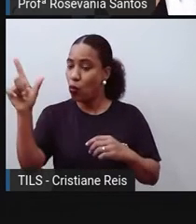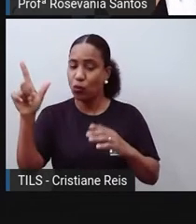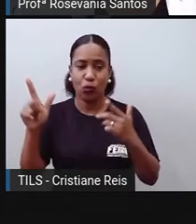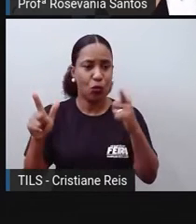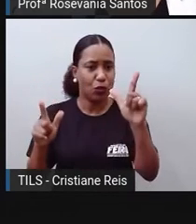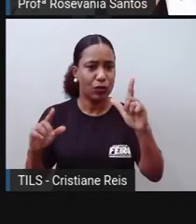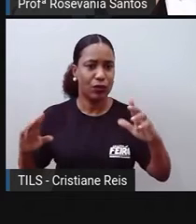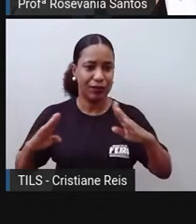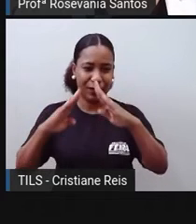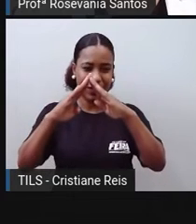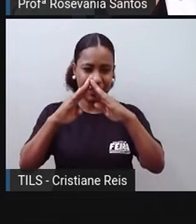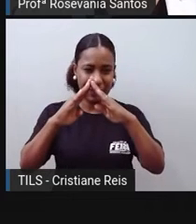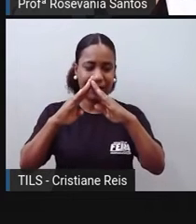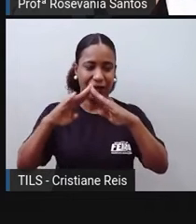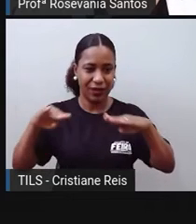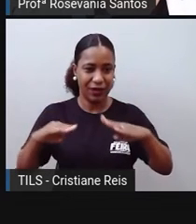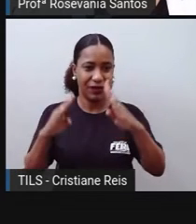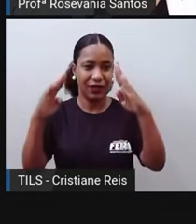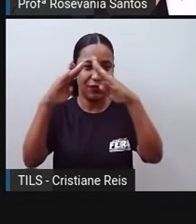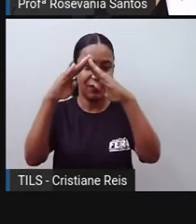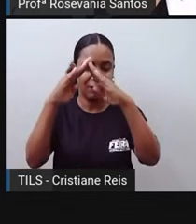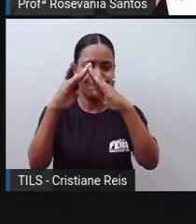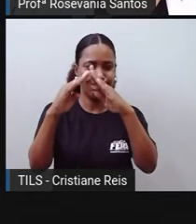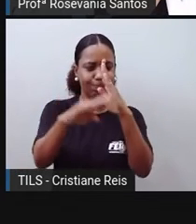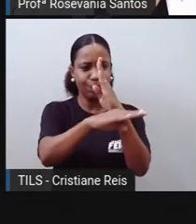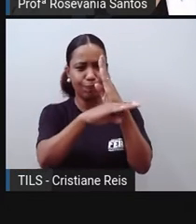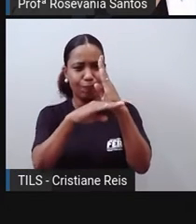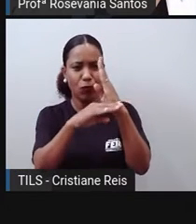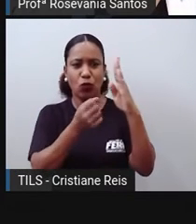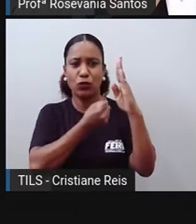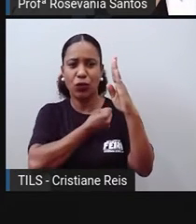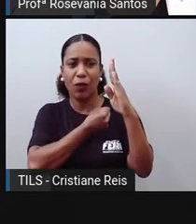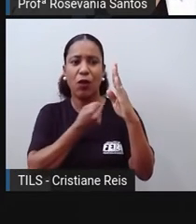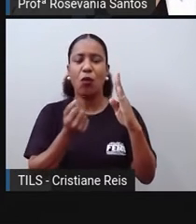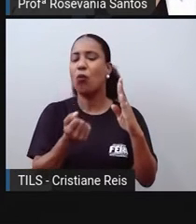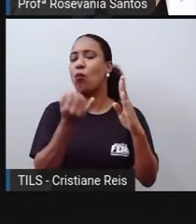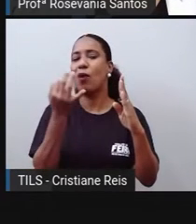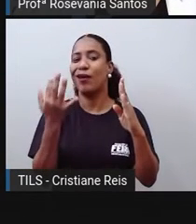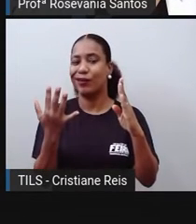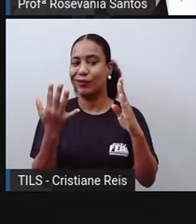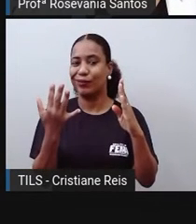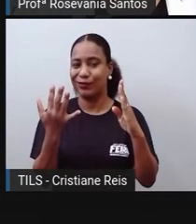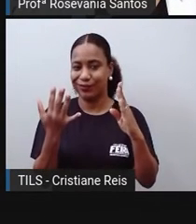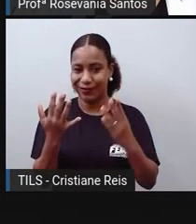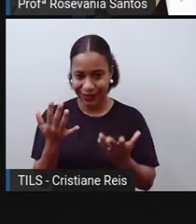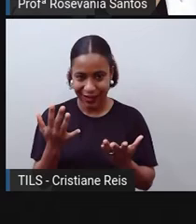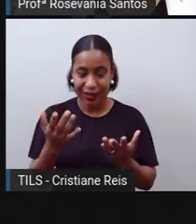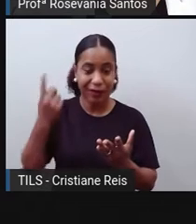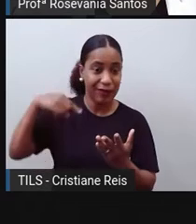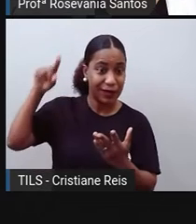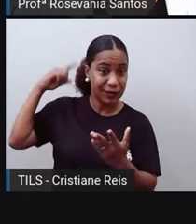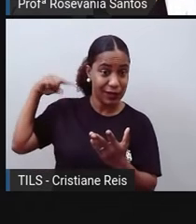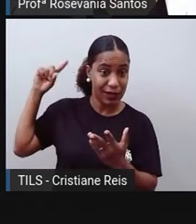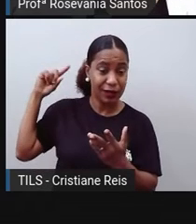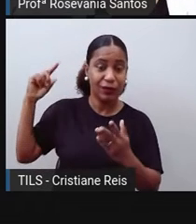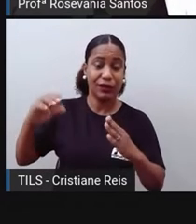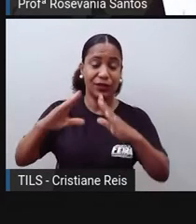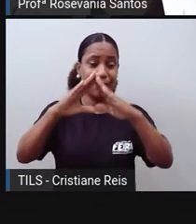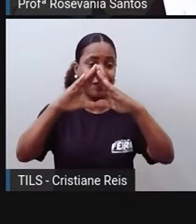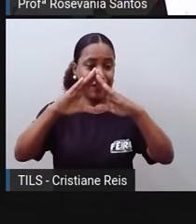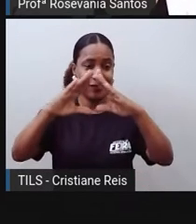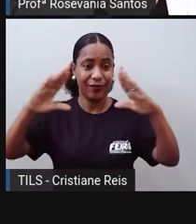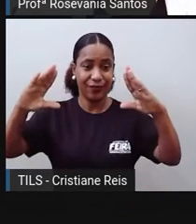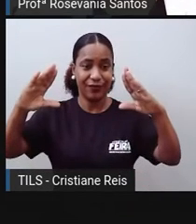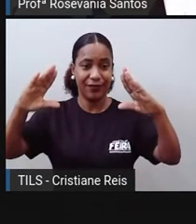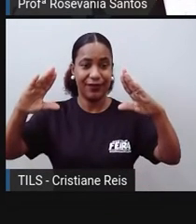momento, né, do território brasileiro, você vai ver que forma tipo um triângulo mesmo, isso de tão grande que é essa base aqui, na faixa do